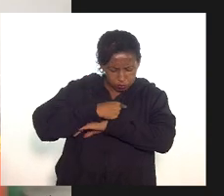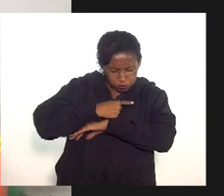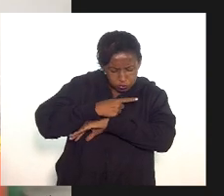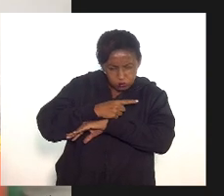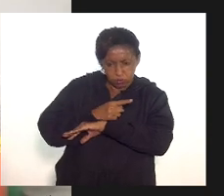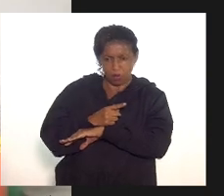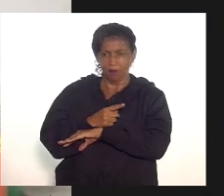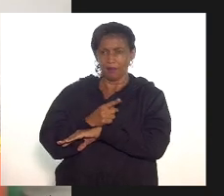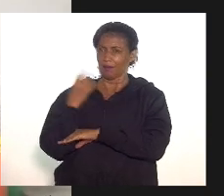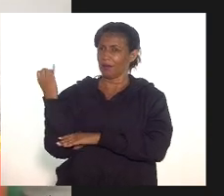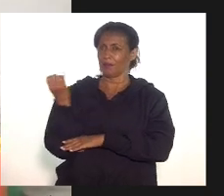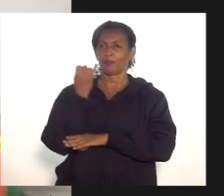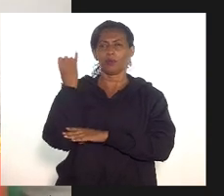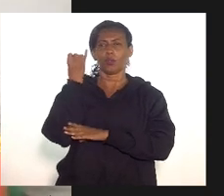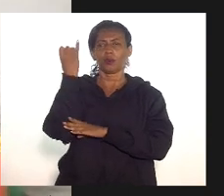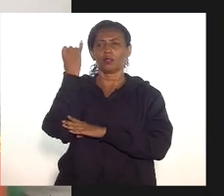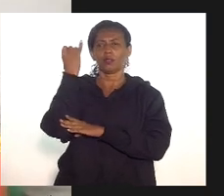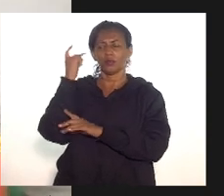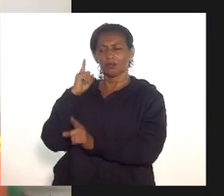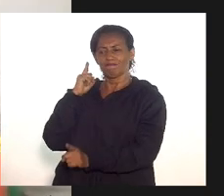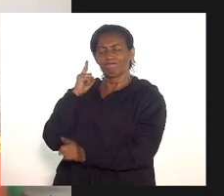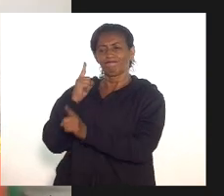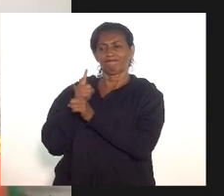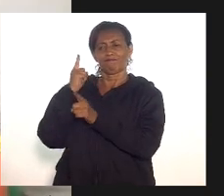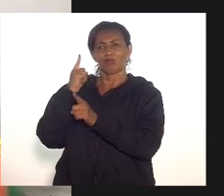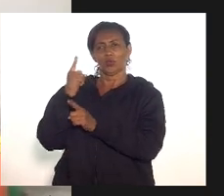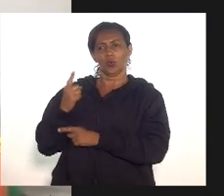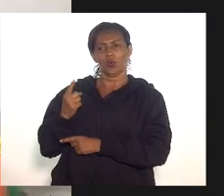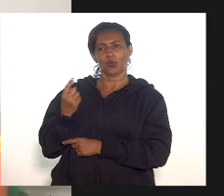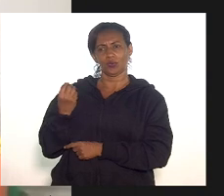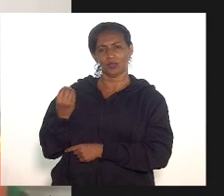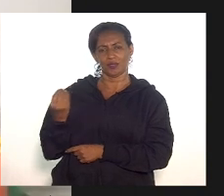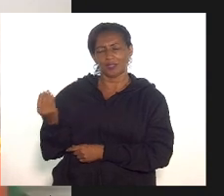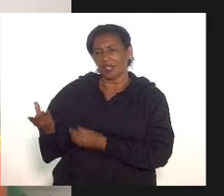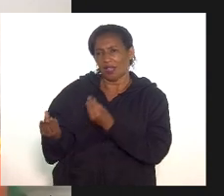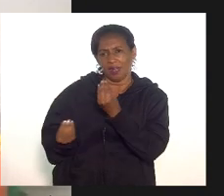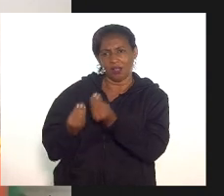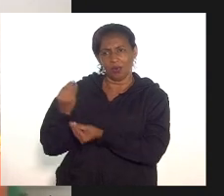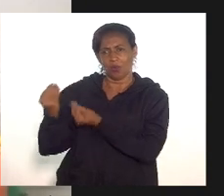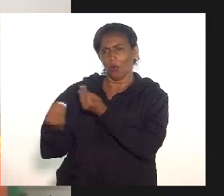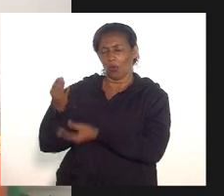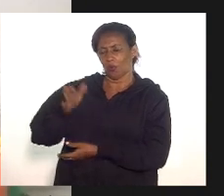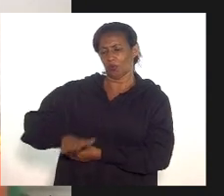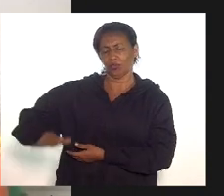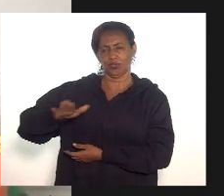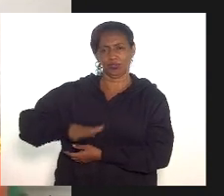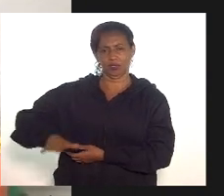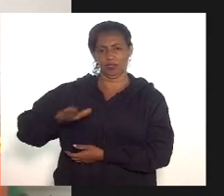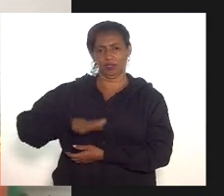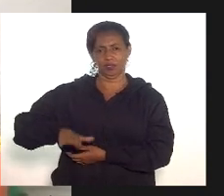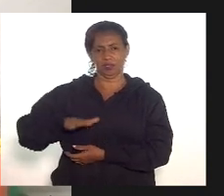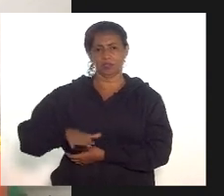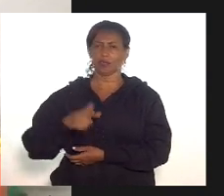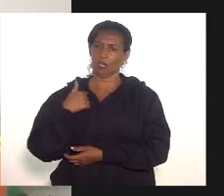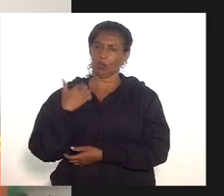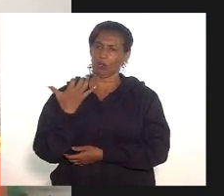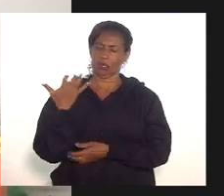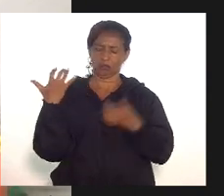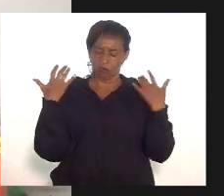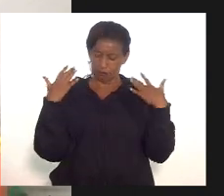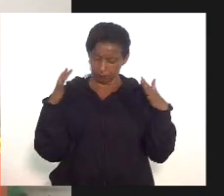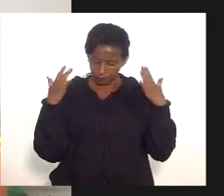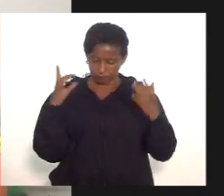essencial para desvelar a situação de vulnerabilidade dessas crianças. Então, quero aqui parabenizar